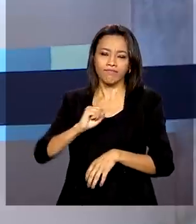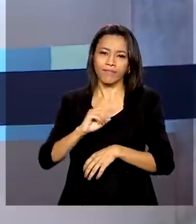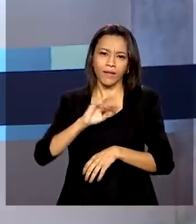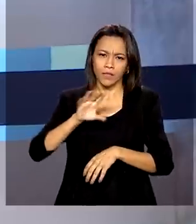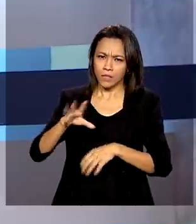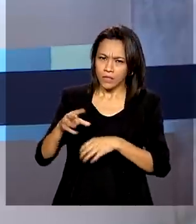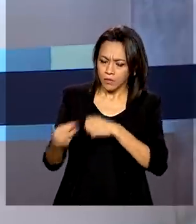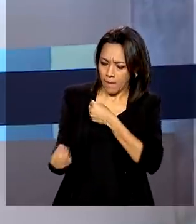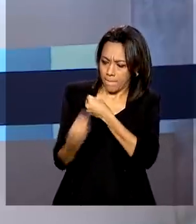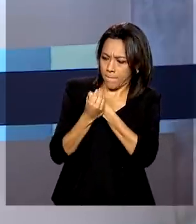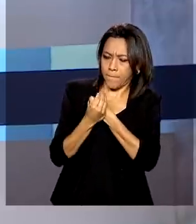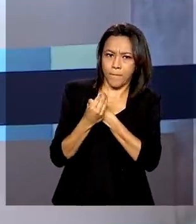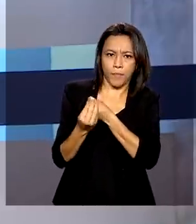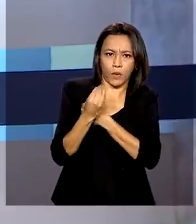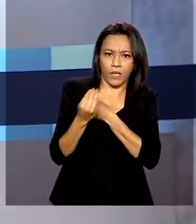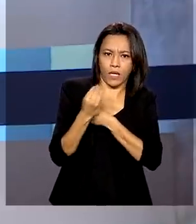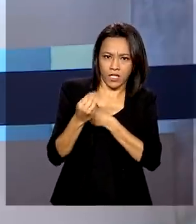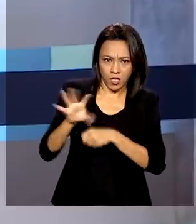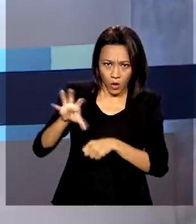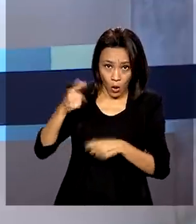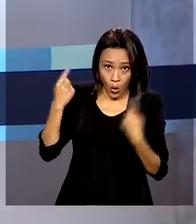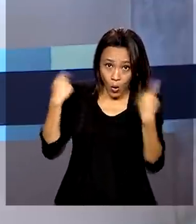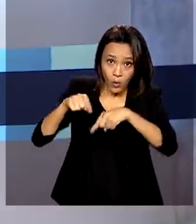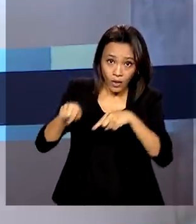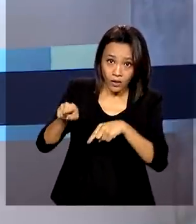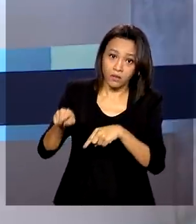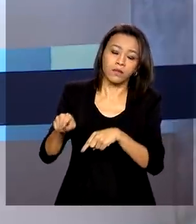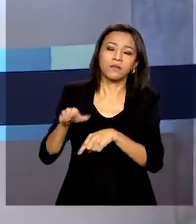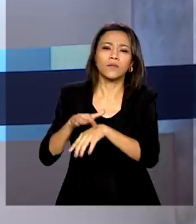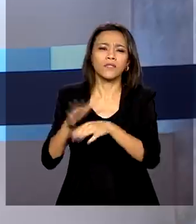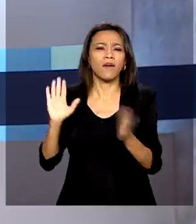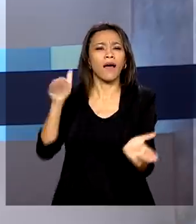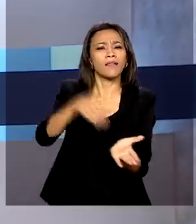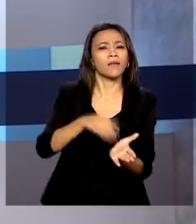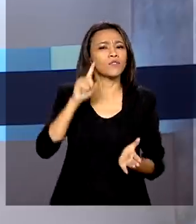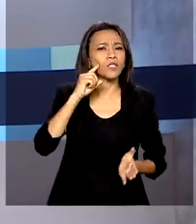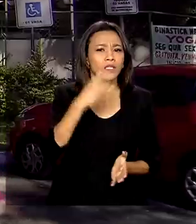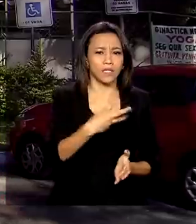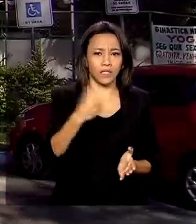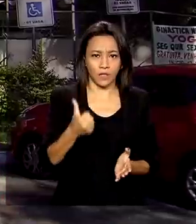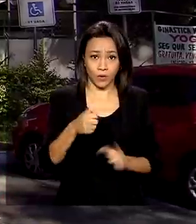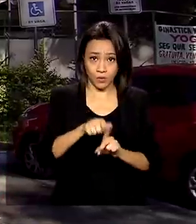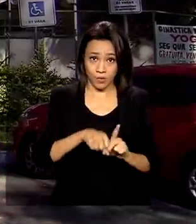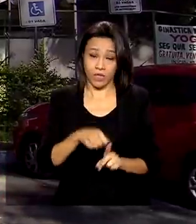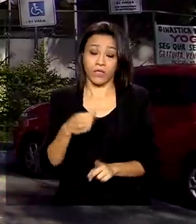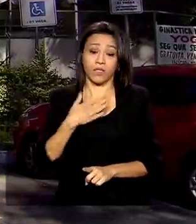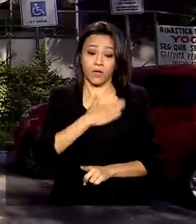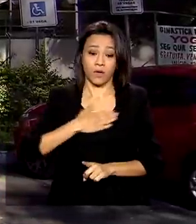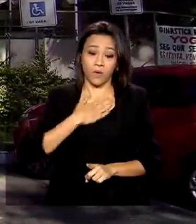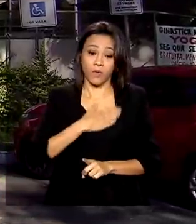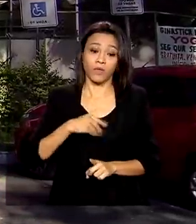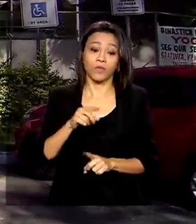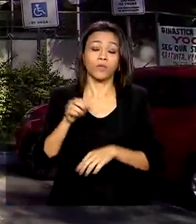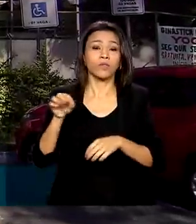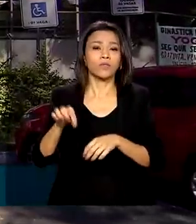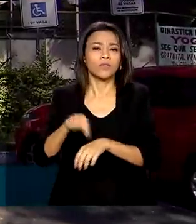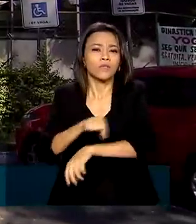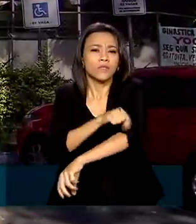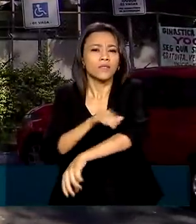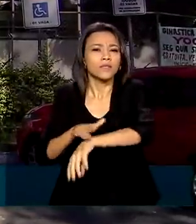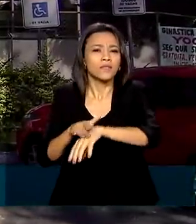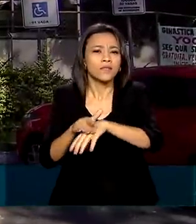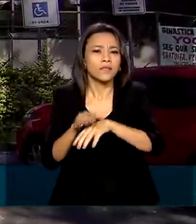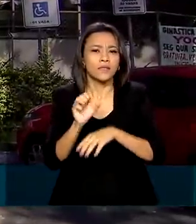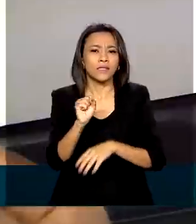sarampo é uma delas e a campanha de vacinação vai até o dia 31 de agosto. Desde março, o governo